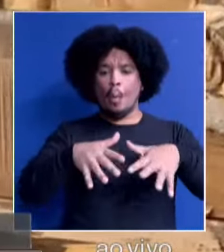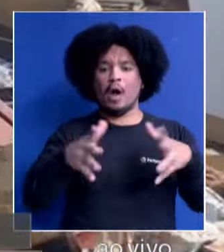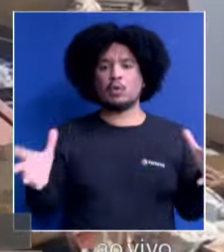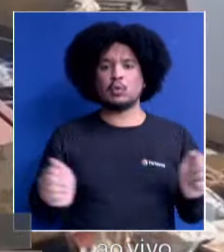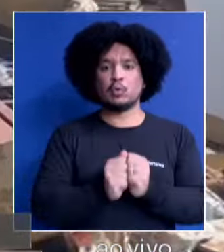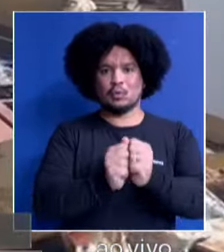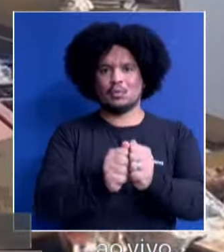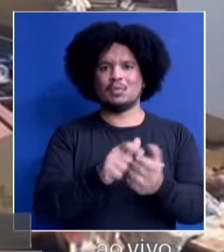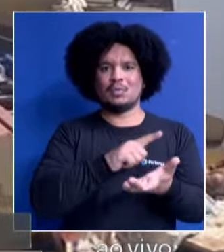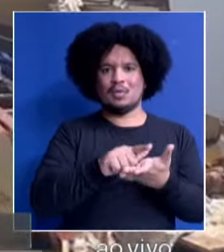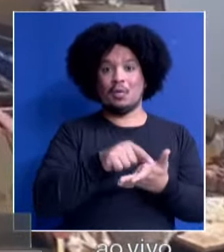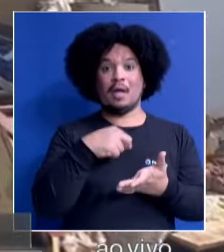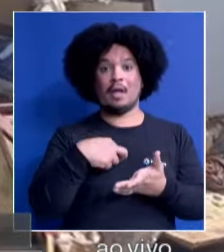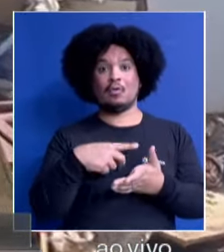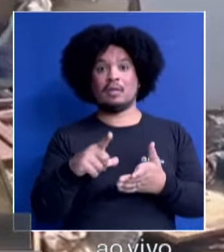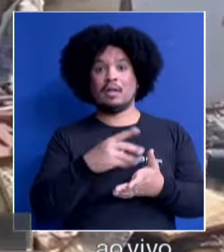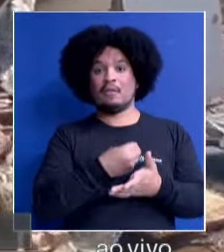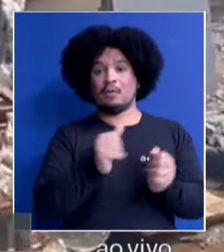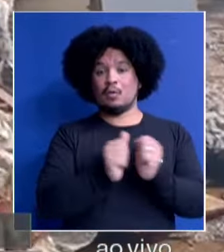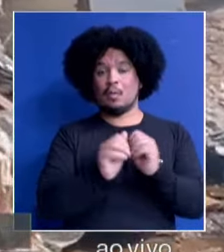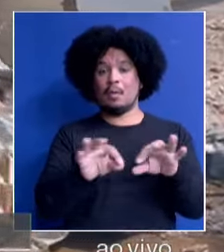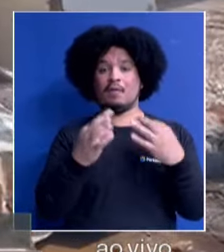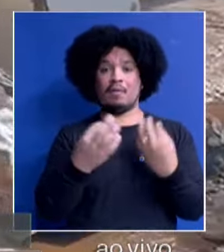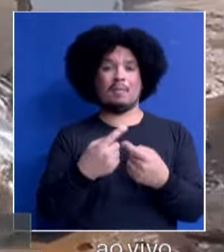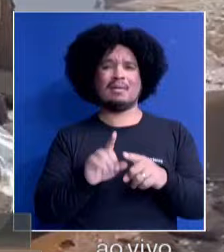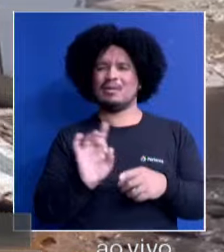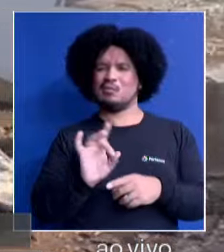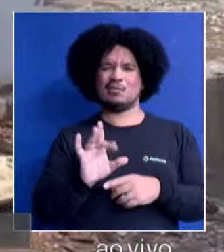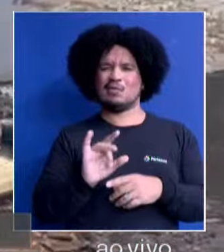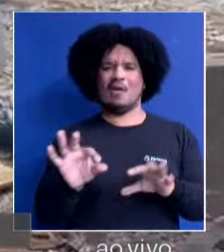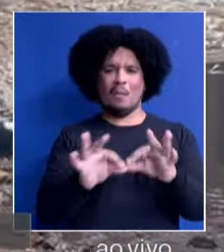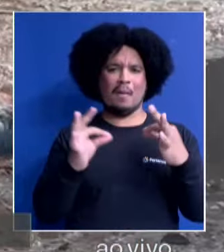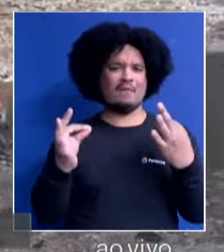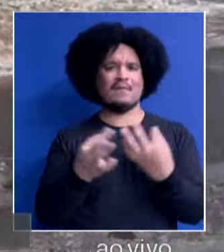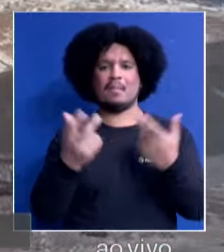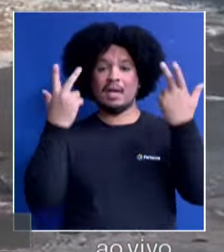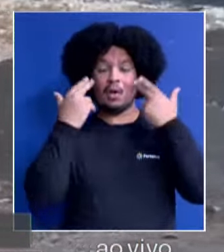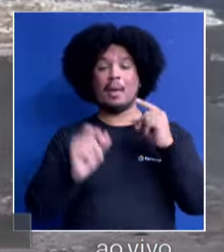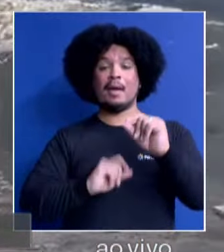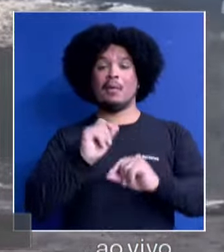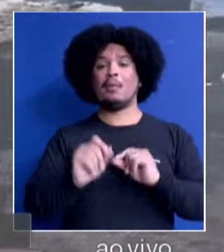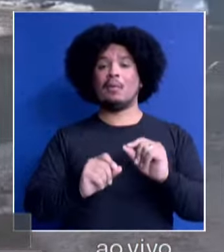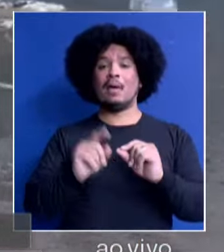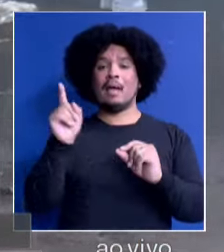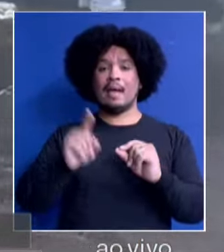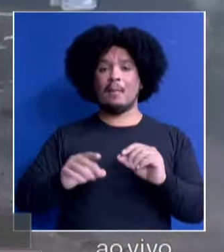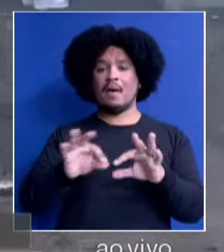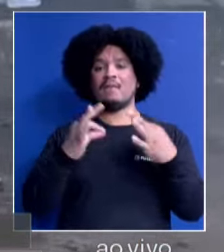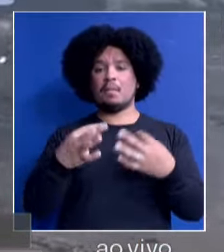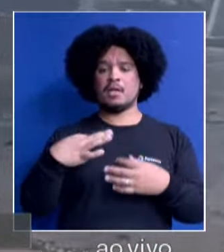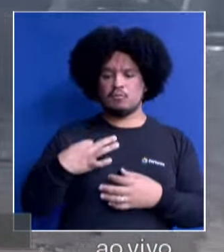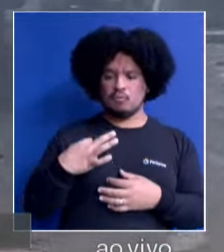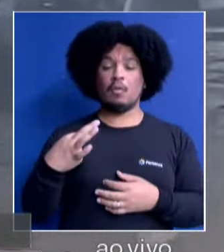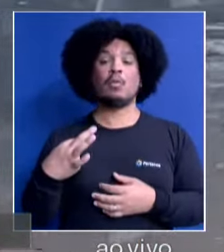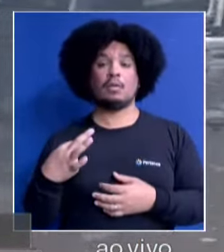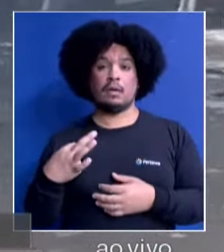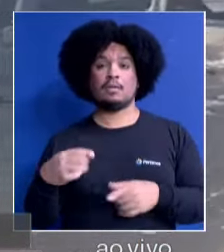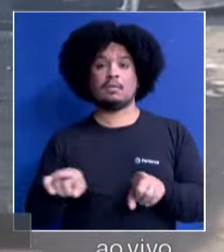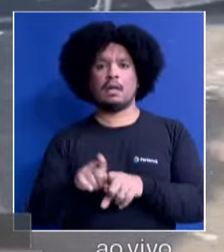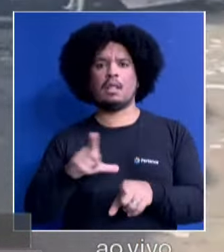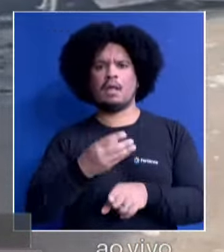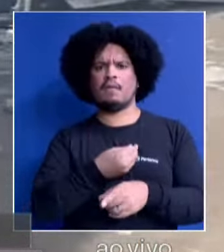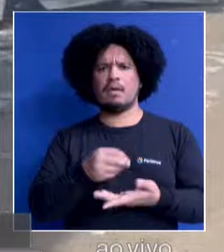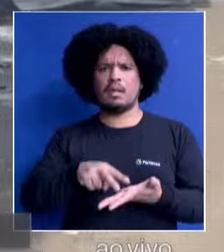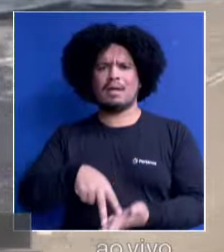família, como vocês podem perceber, mas não só uma família. É uma família, são voluntários também que estão aqui